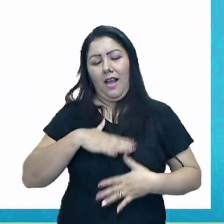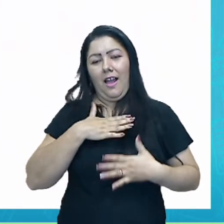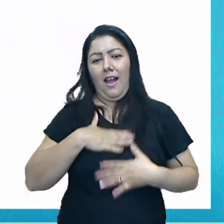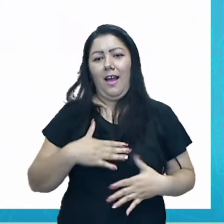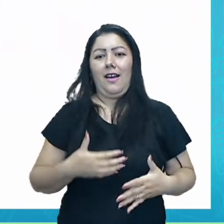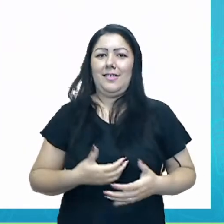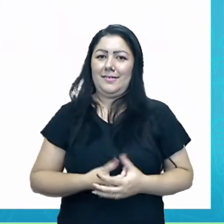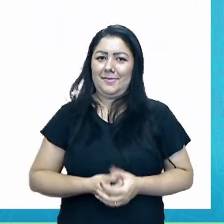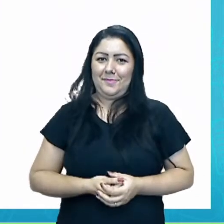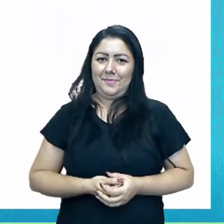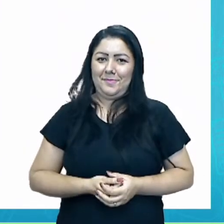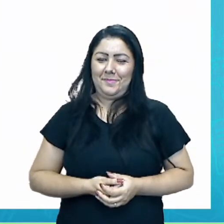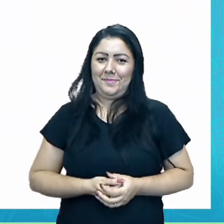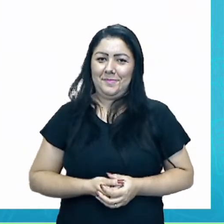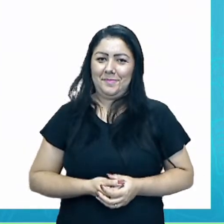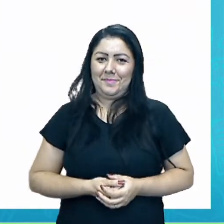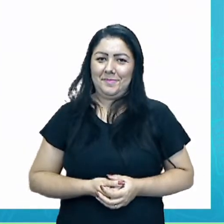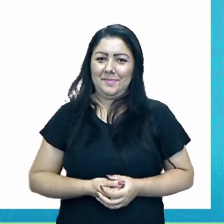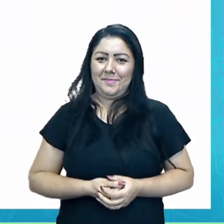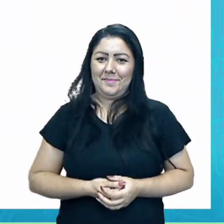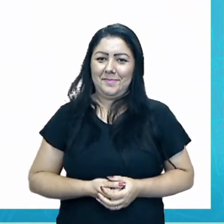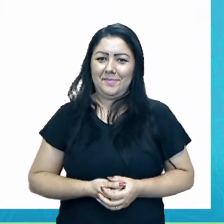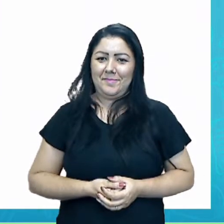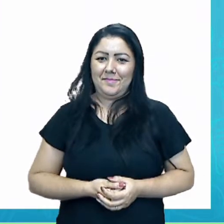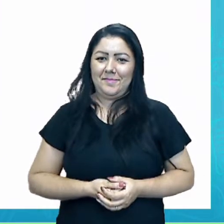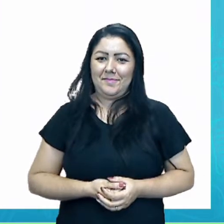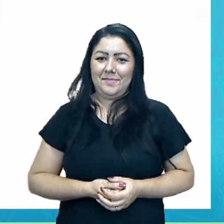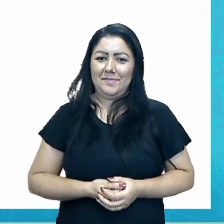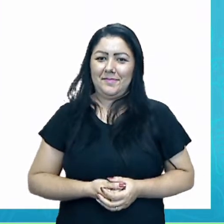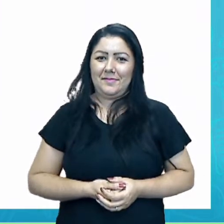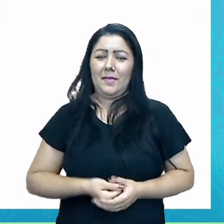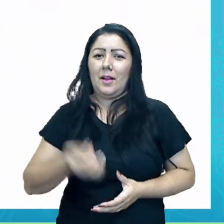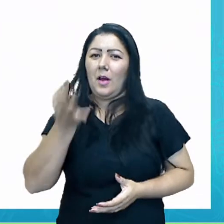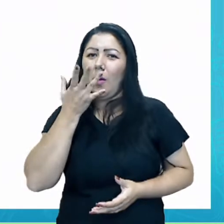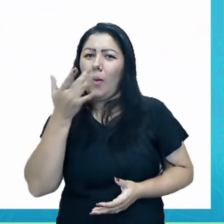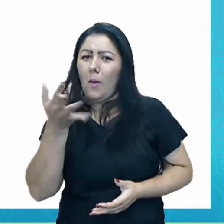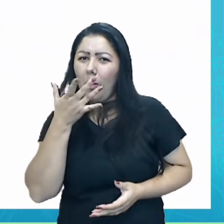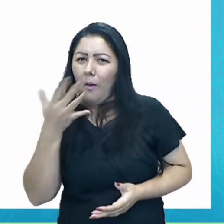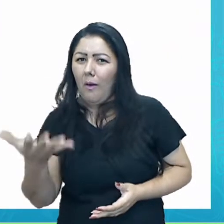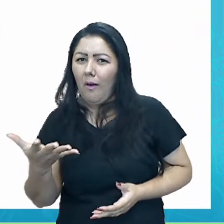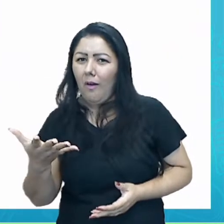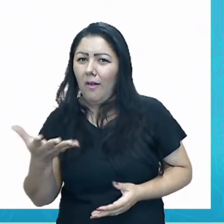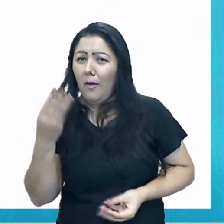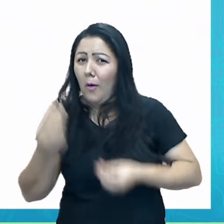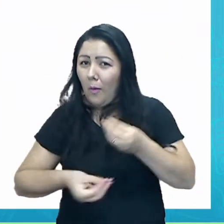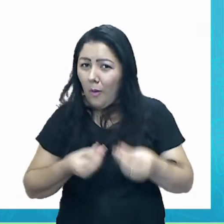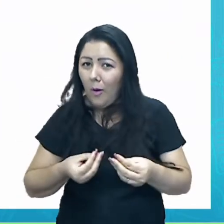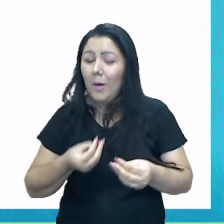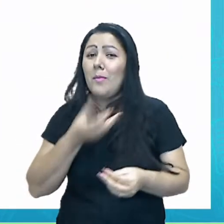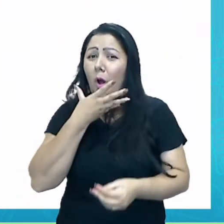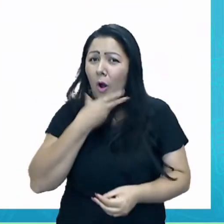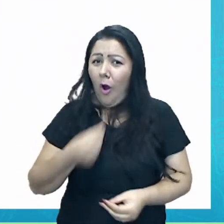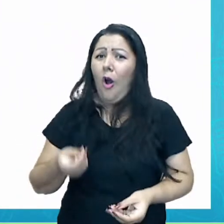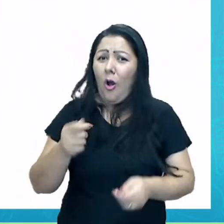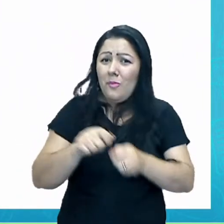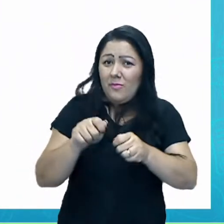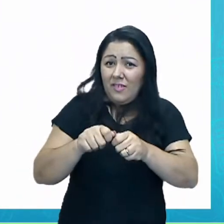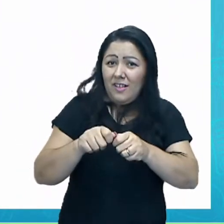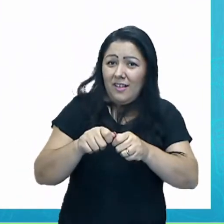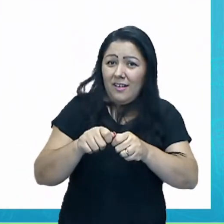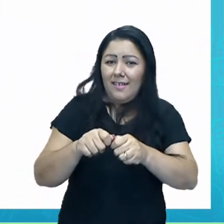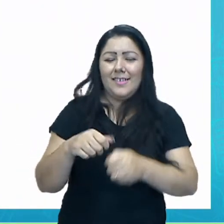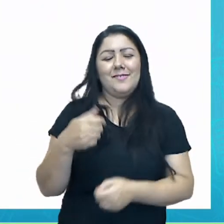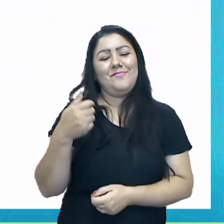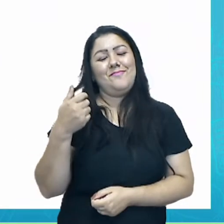fica perfeita. E nenhuma dessas cores foi construída, foi feita pelo homem. Já vem da natureza.